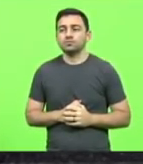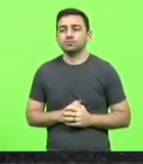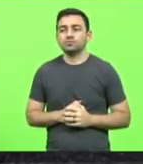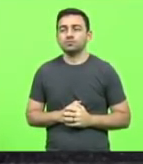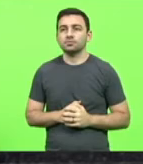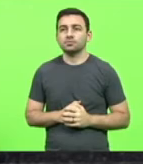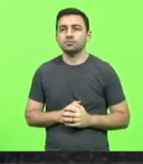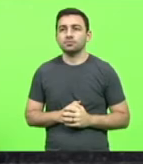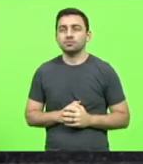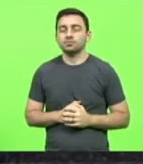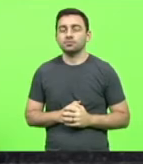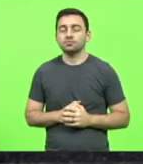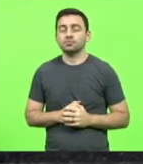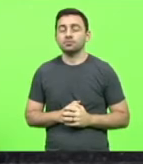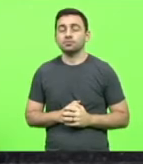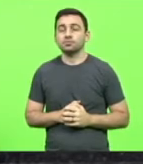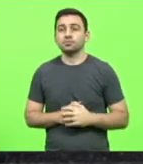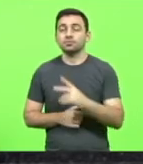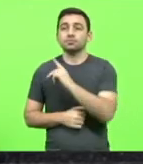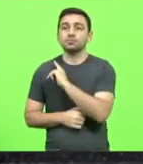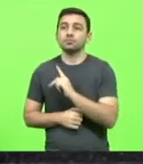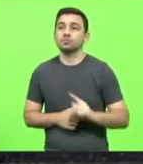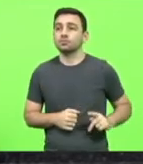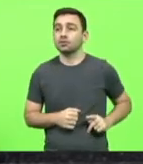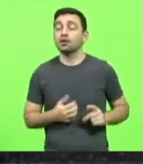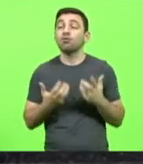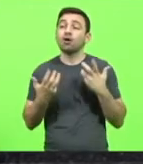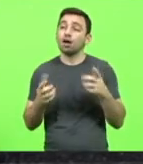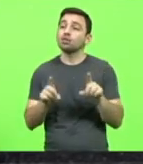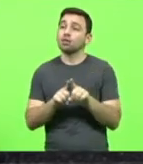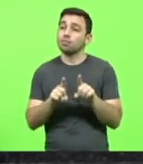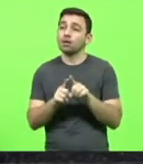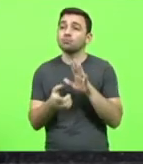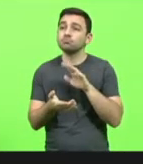Senhor presidente, eu gostaria também da minha inscrição, deputado Kennedy.